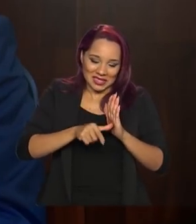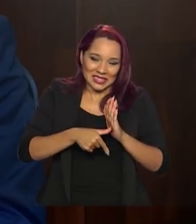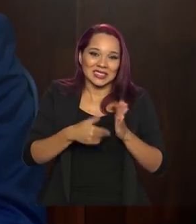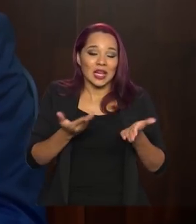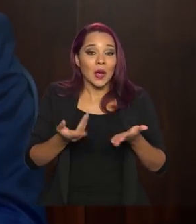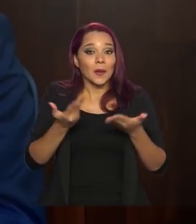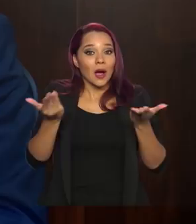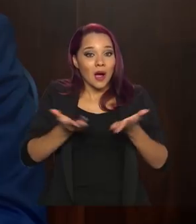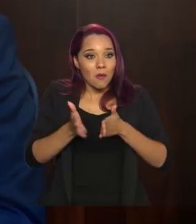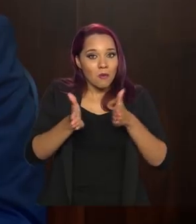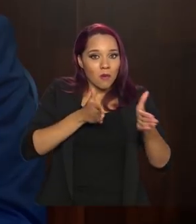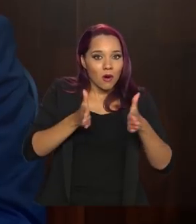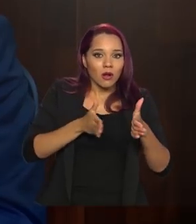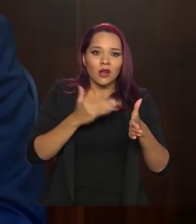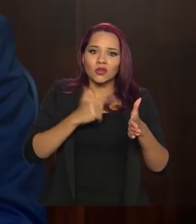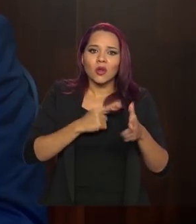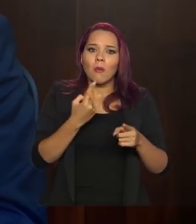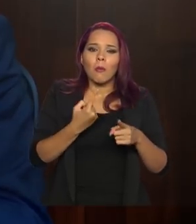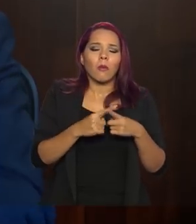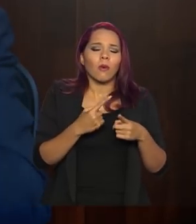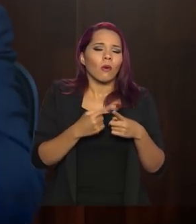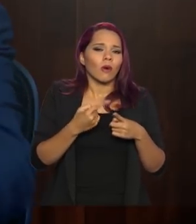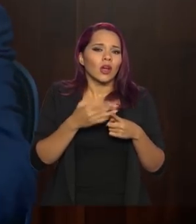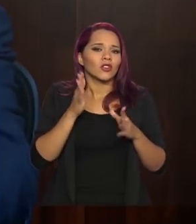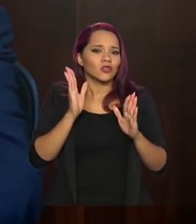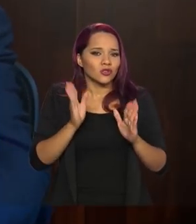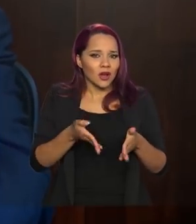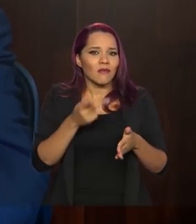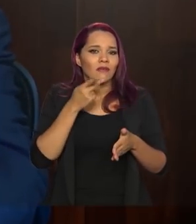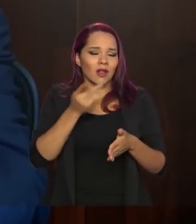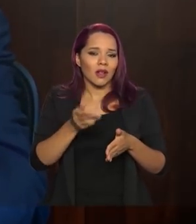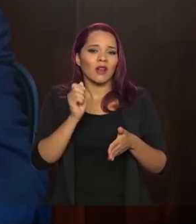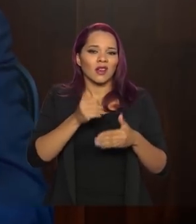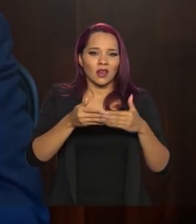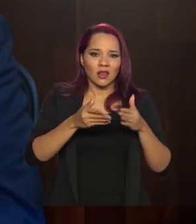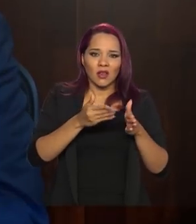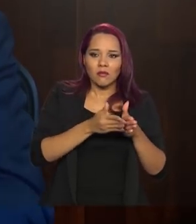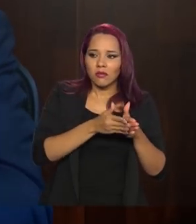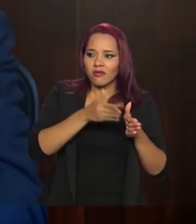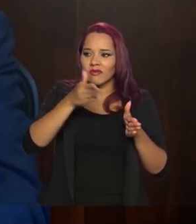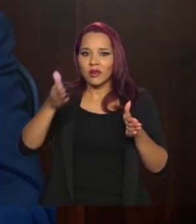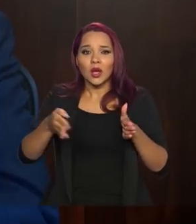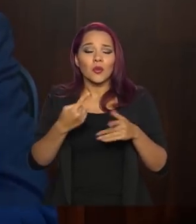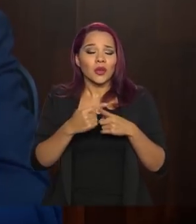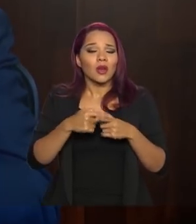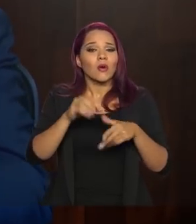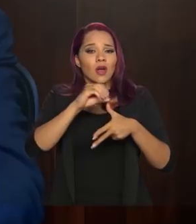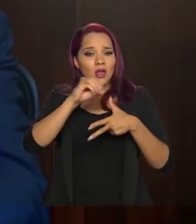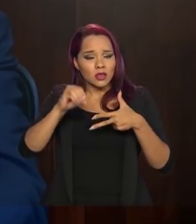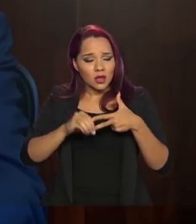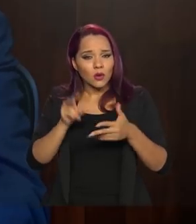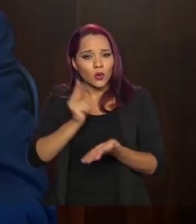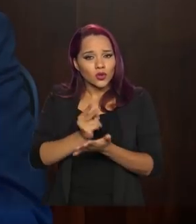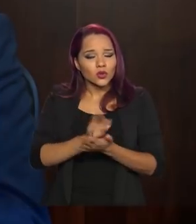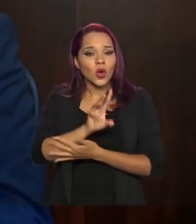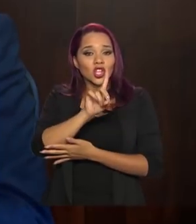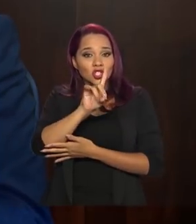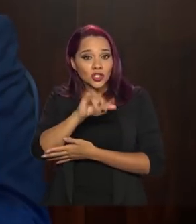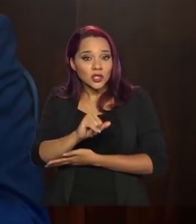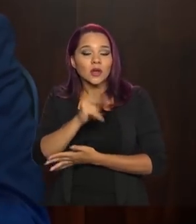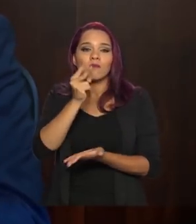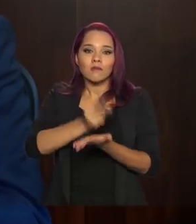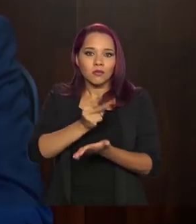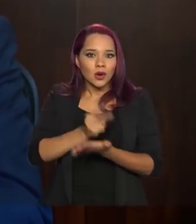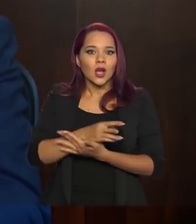momento, não tem porquê nós já falarmos em postergar o Enem. O Enem está mantido, o prazo está mantido, está